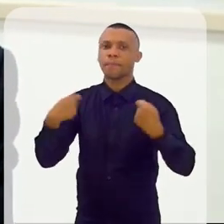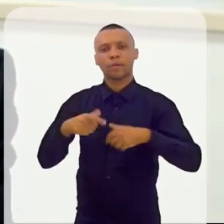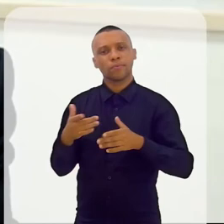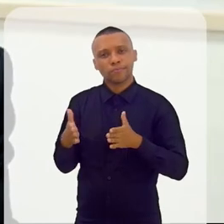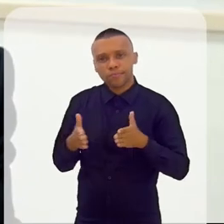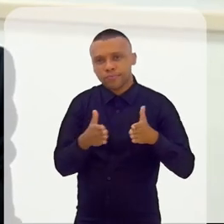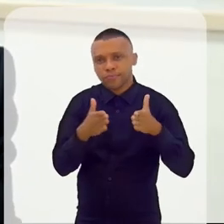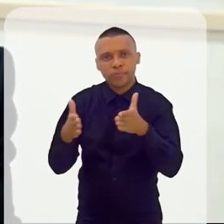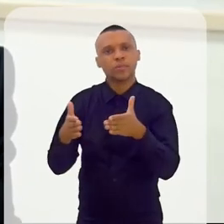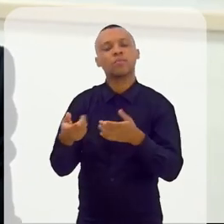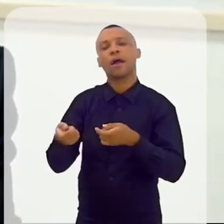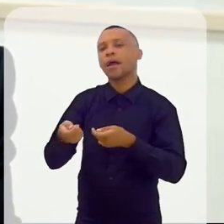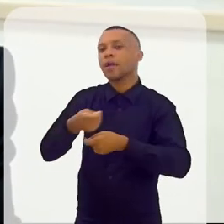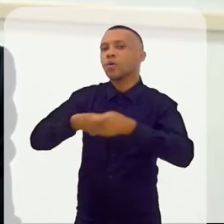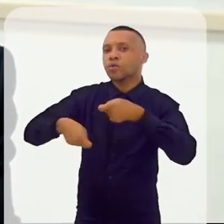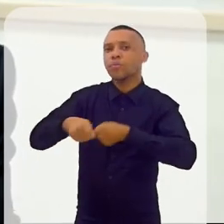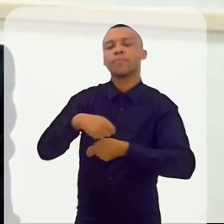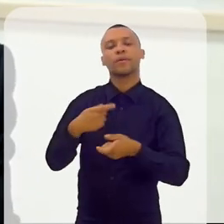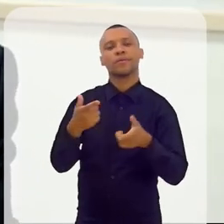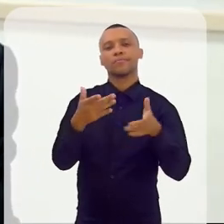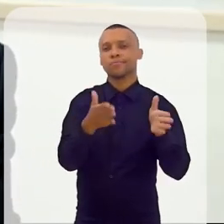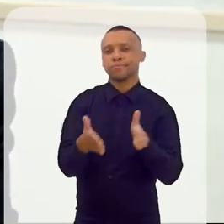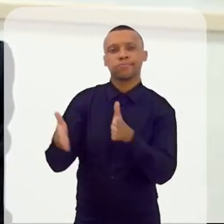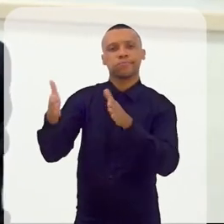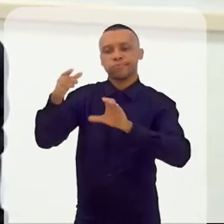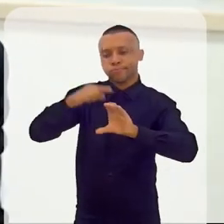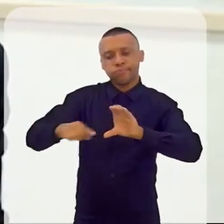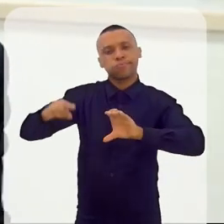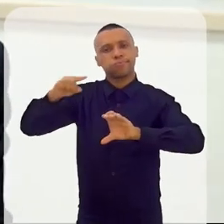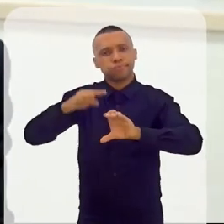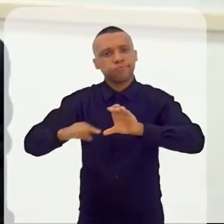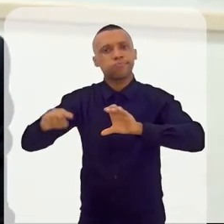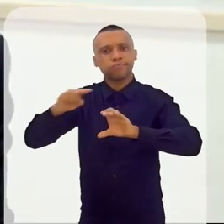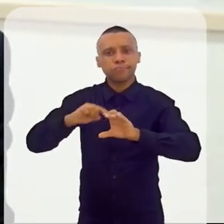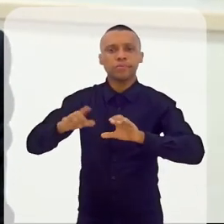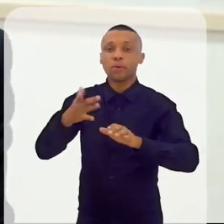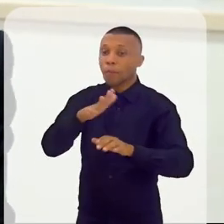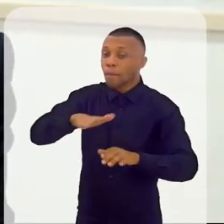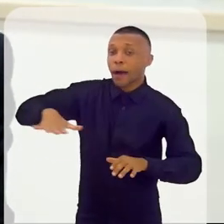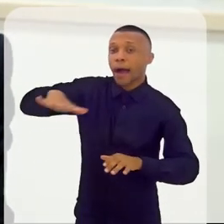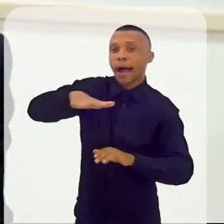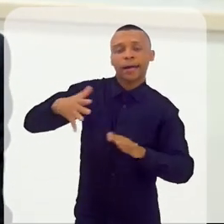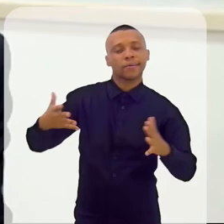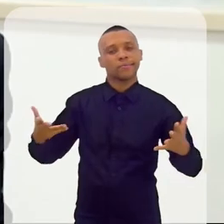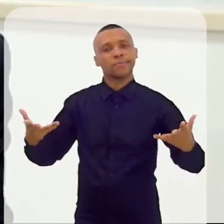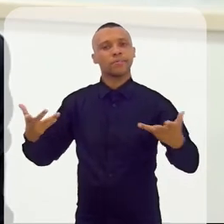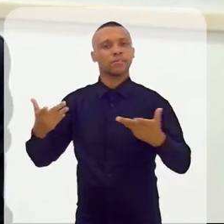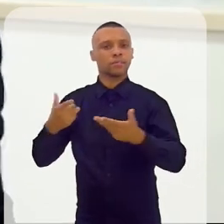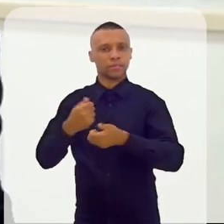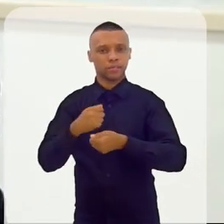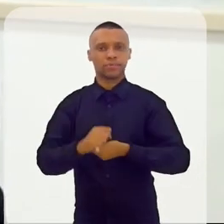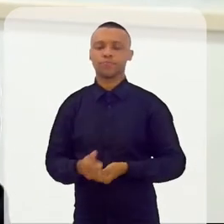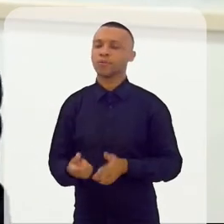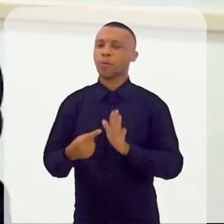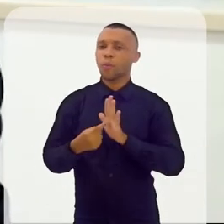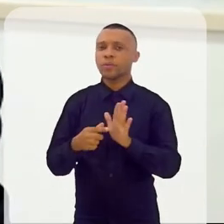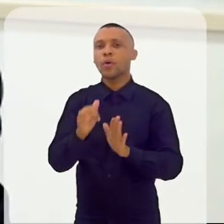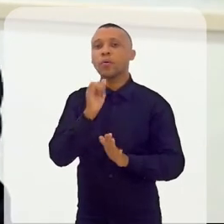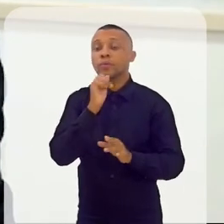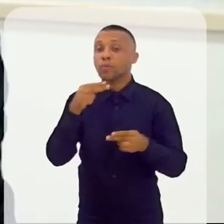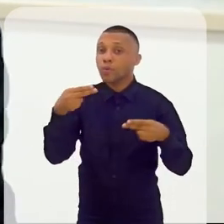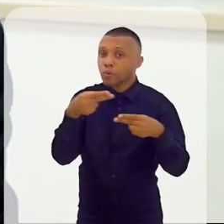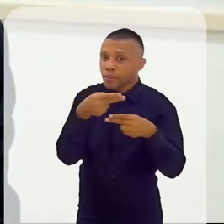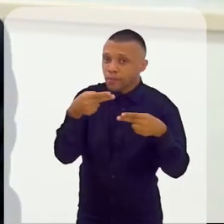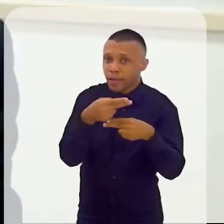caminhar aqui no Brasil com a economia circular. Temos que fazer muita coisa. Portanto, é um universo incrível. Então, tem um